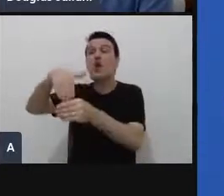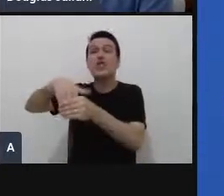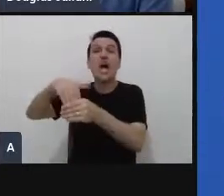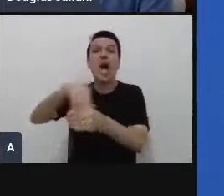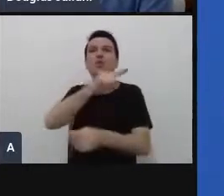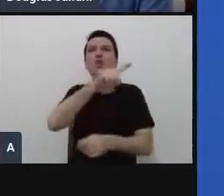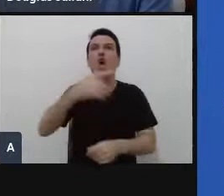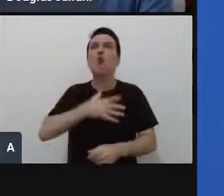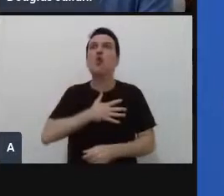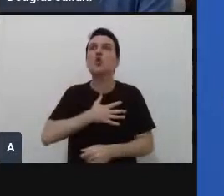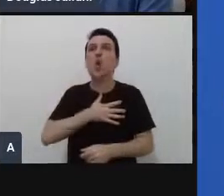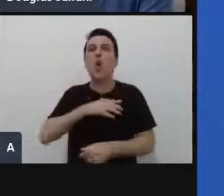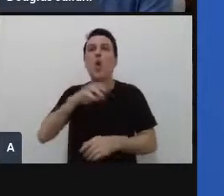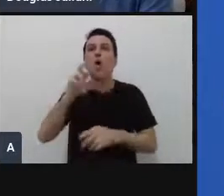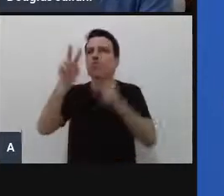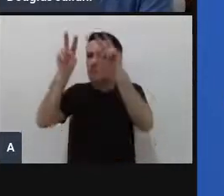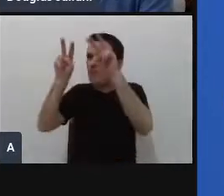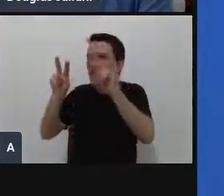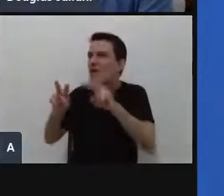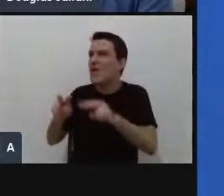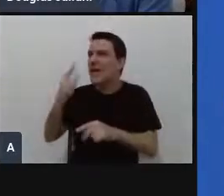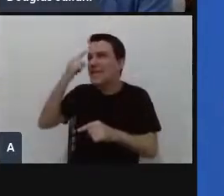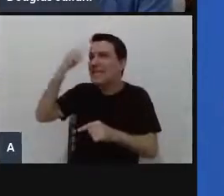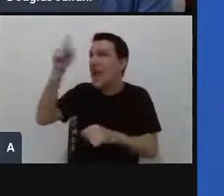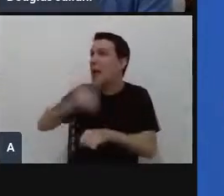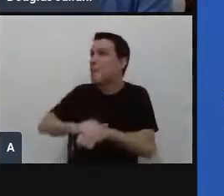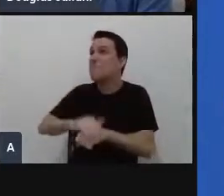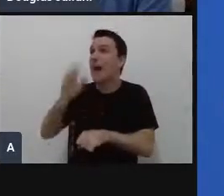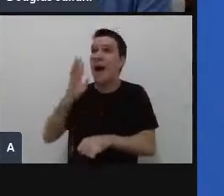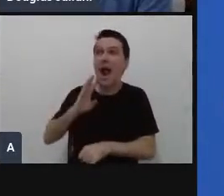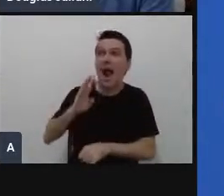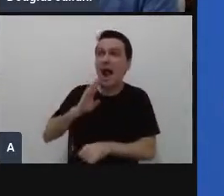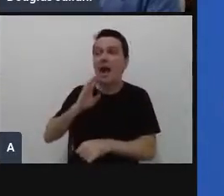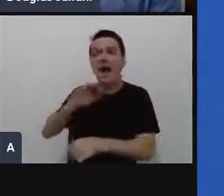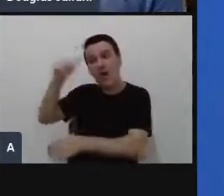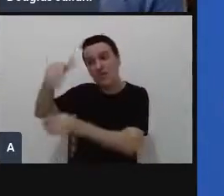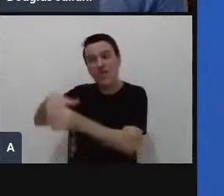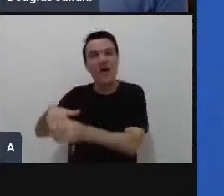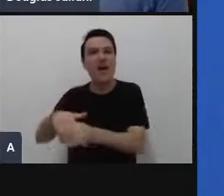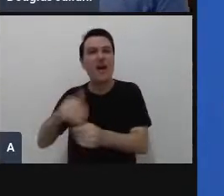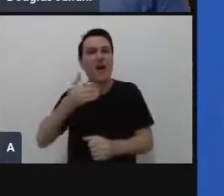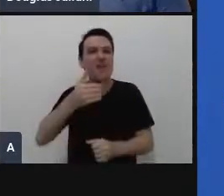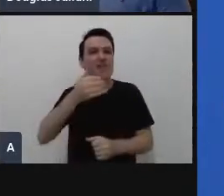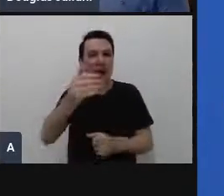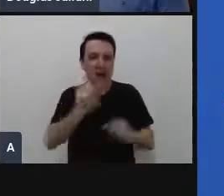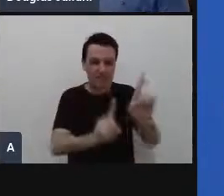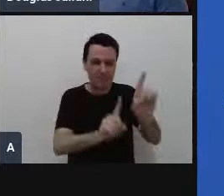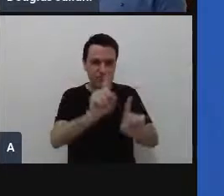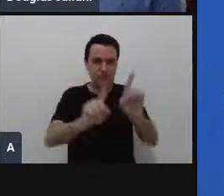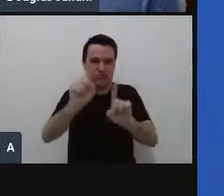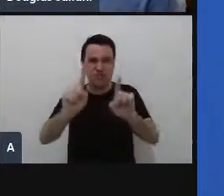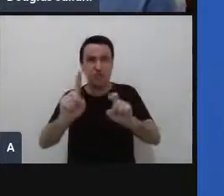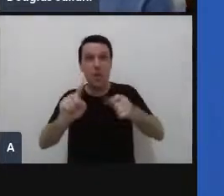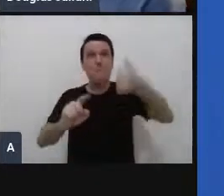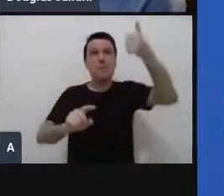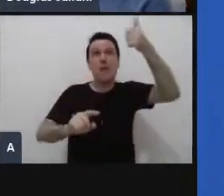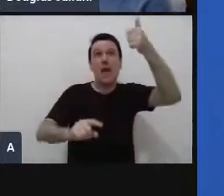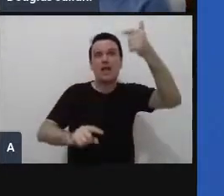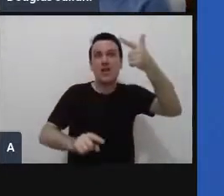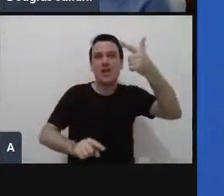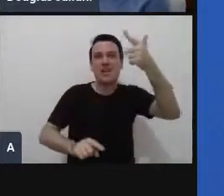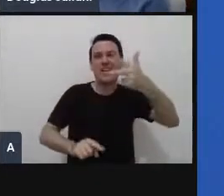vocês mais gostaram ele já vai ranquear aqui vai colocar para cima aquelas mais votadas